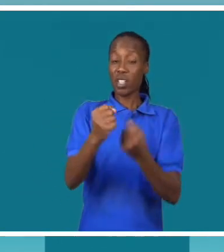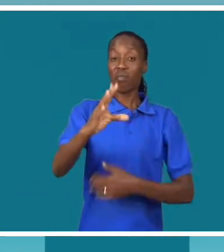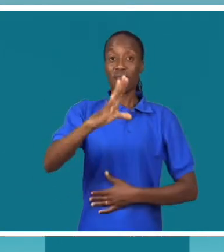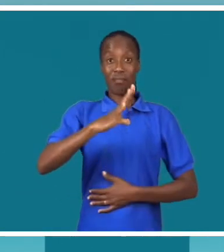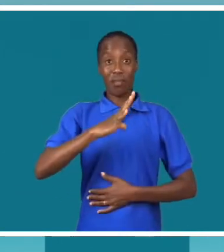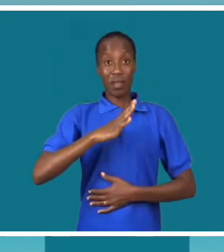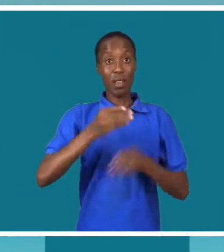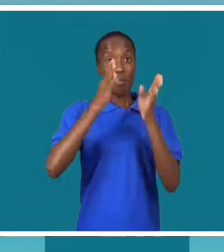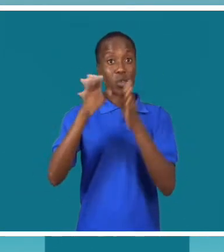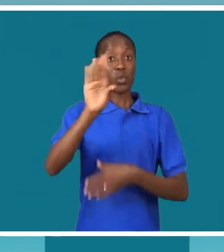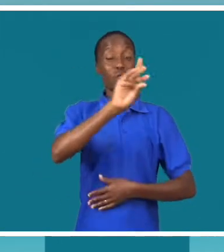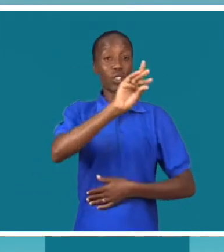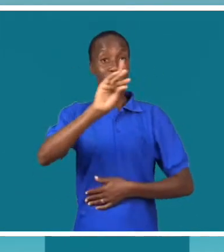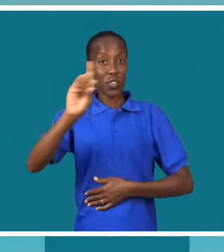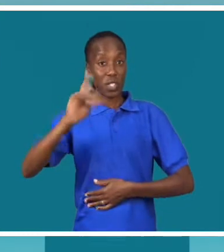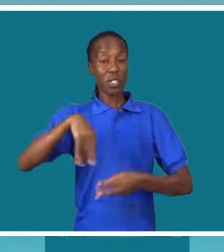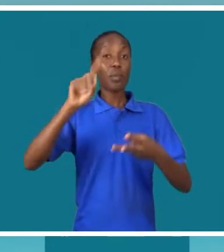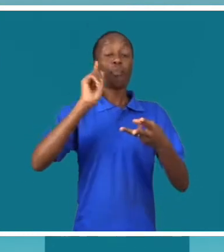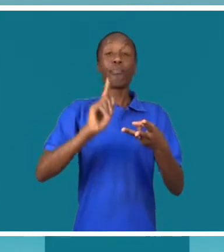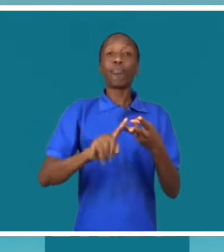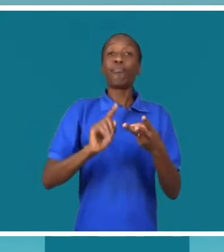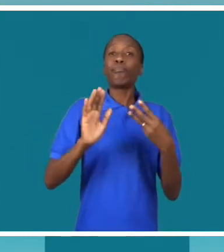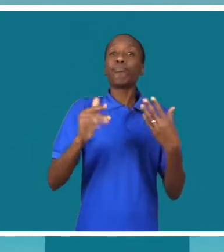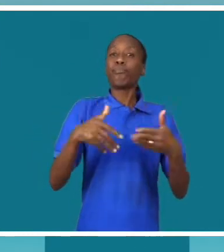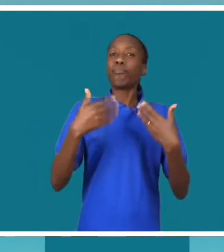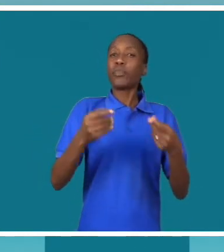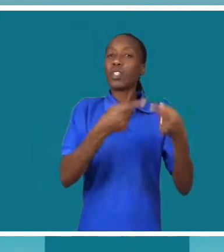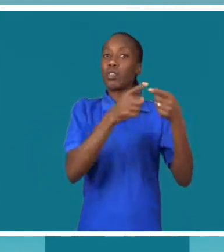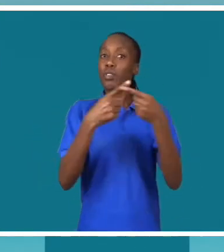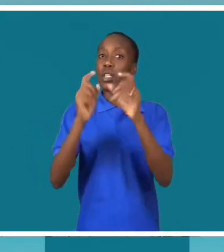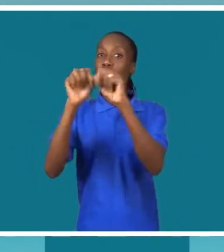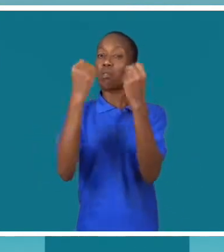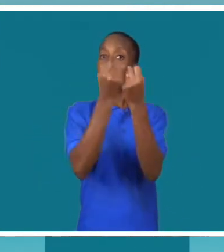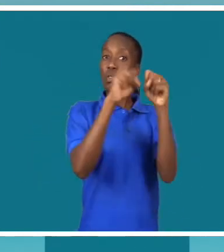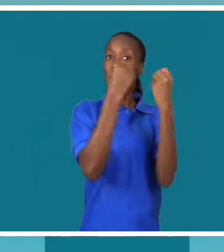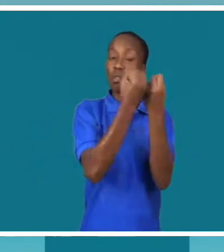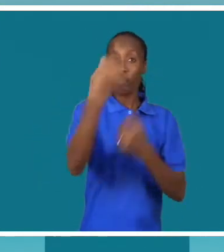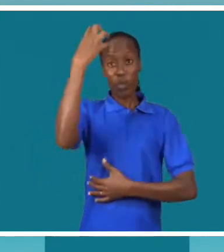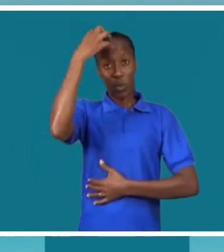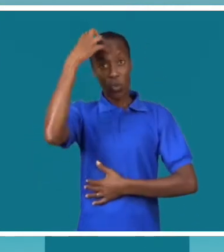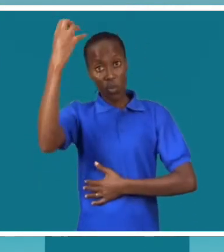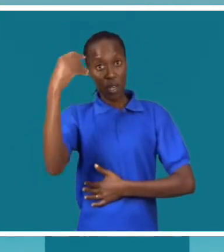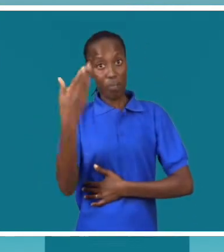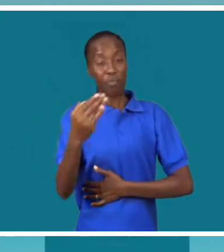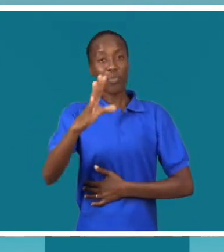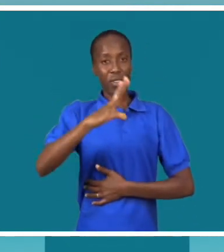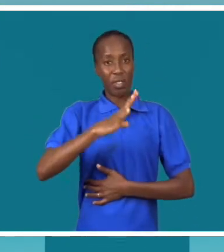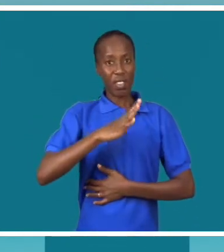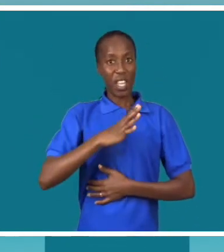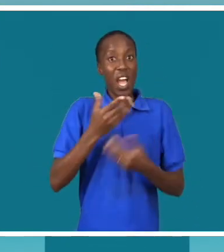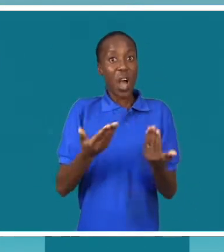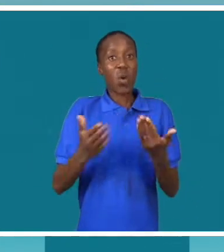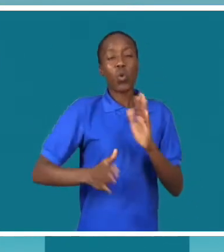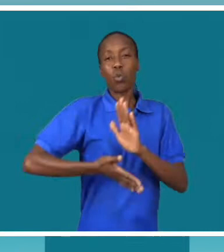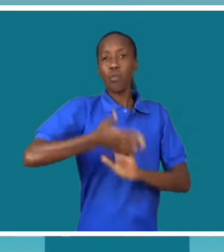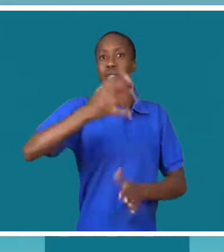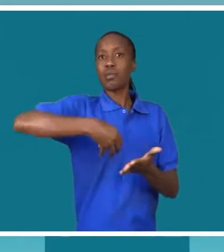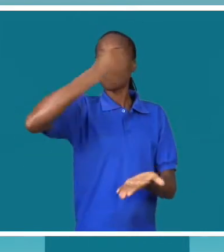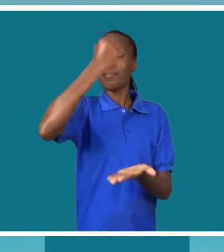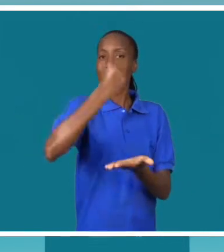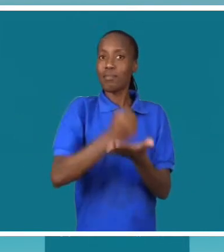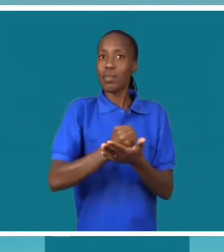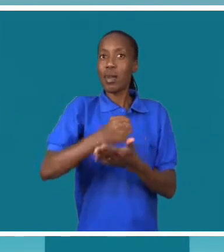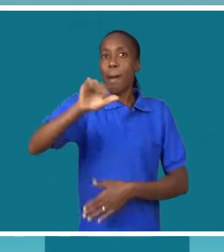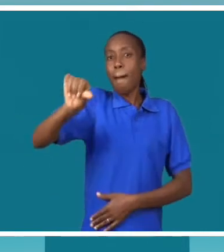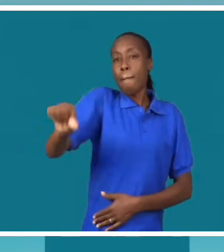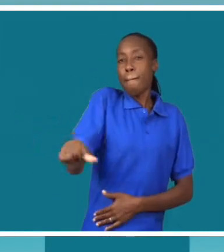por pessoas portadoras de deficiência e várias organizações, o próprio governo tem elementos agora para tomarem